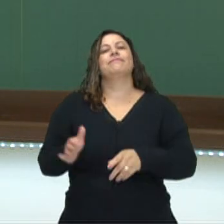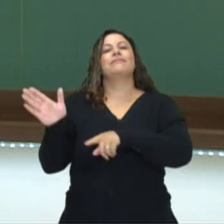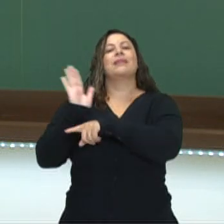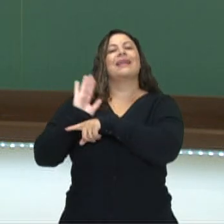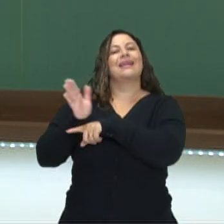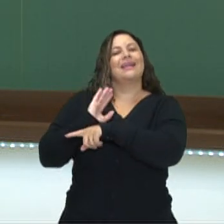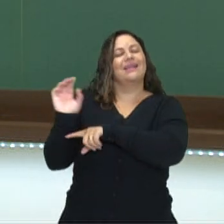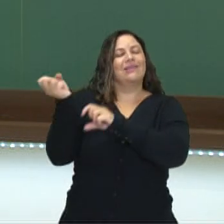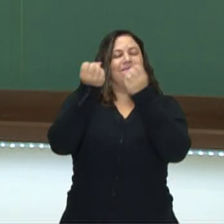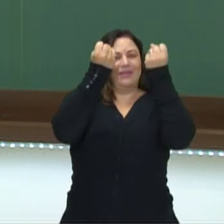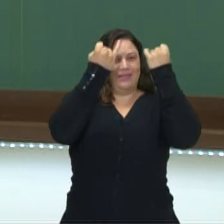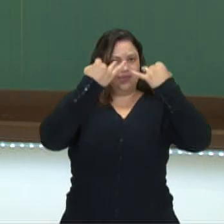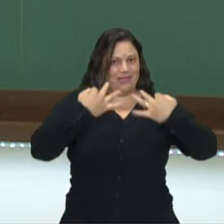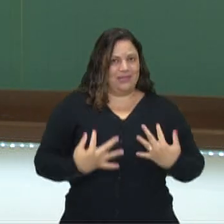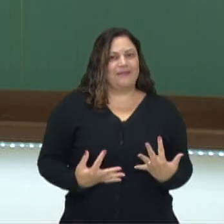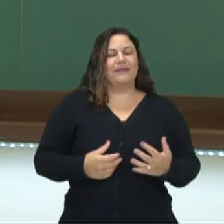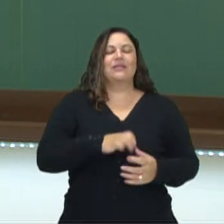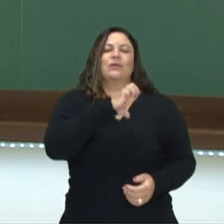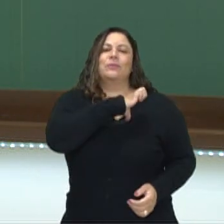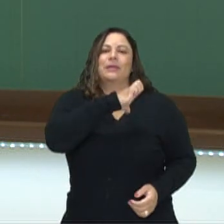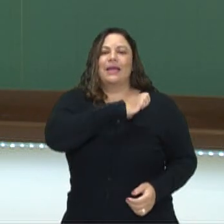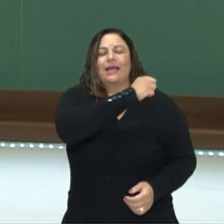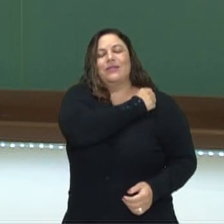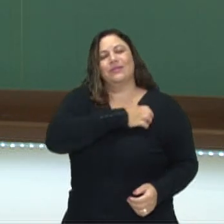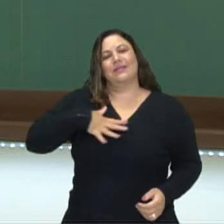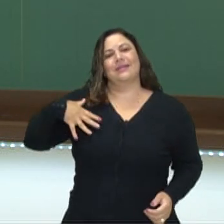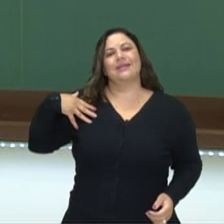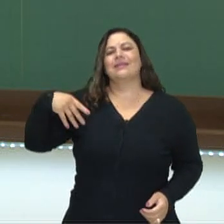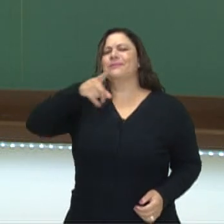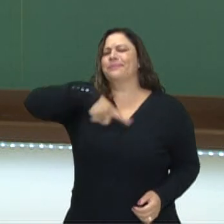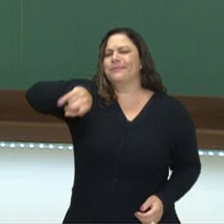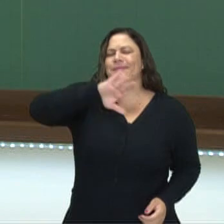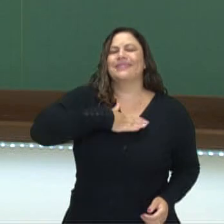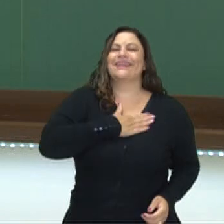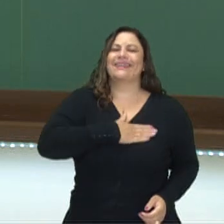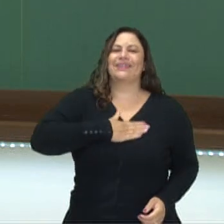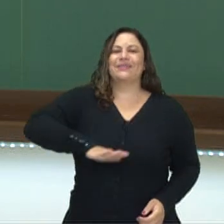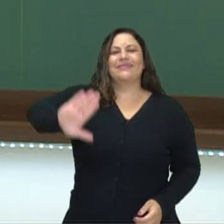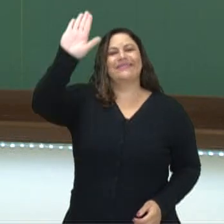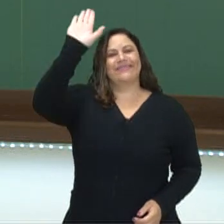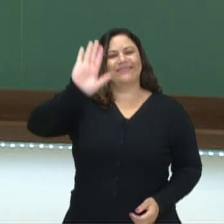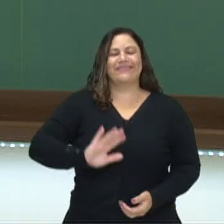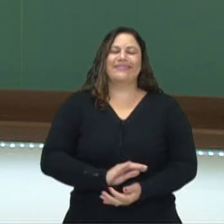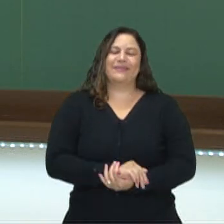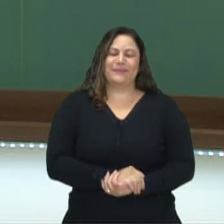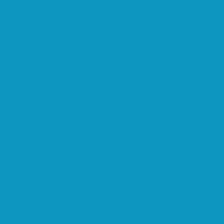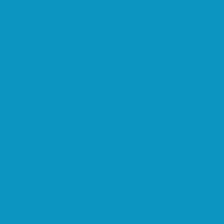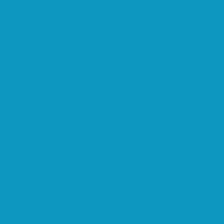nós falamos sobre a ética aristotélica. Espero que vocês tenham gostado e até breve!